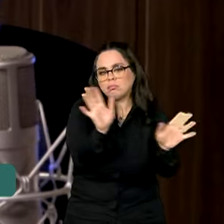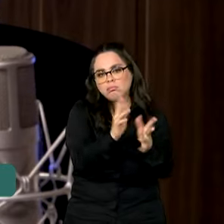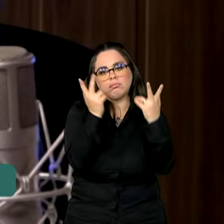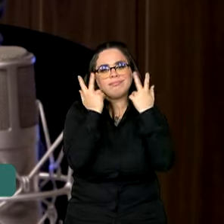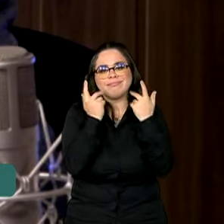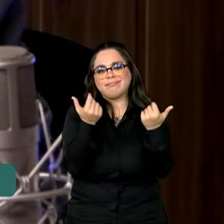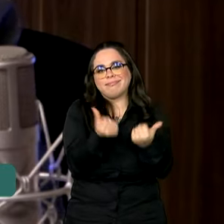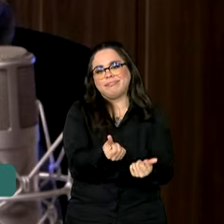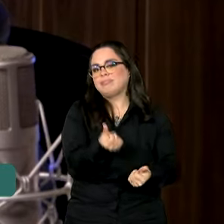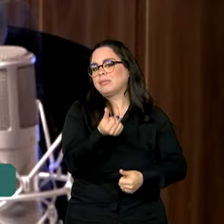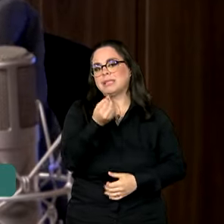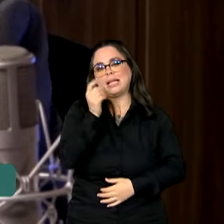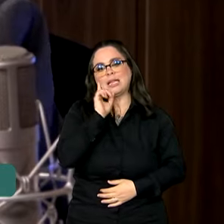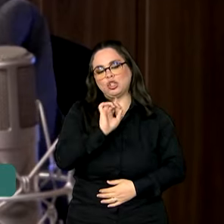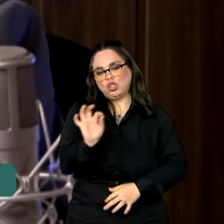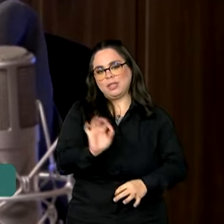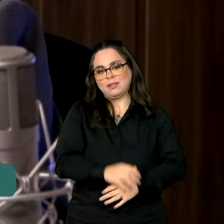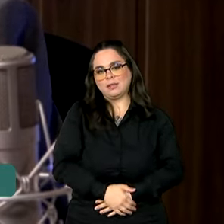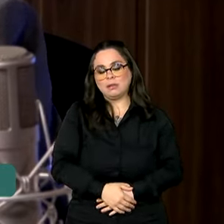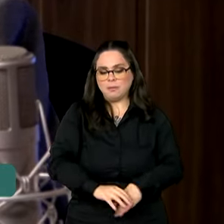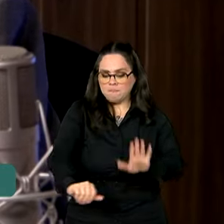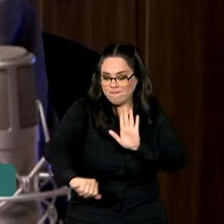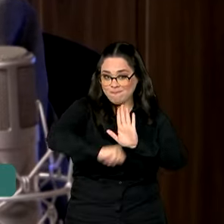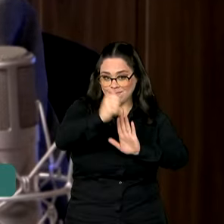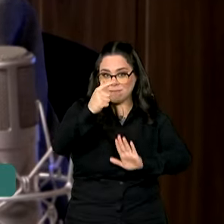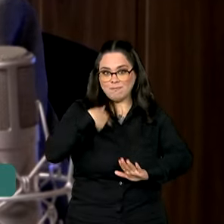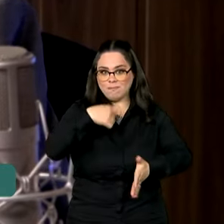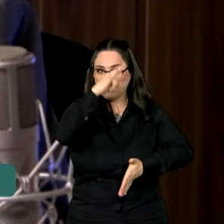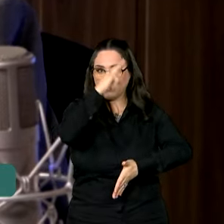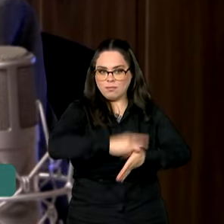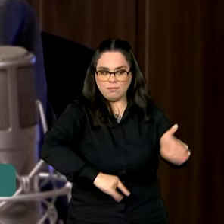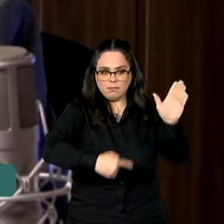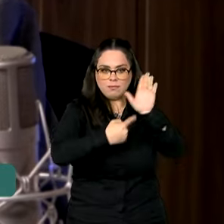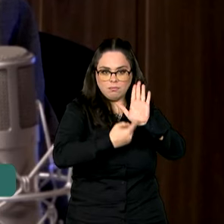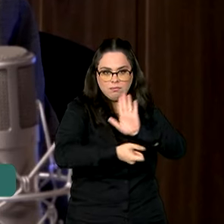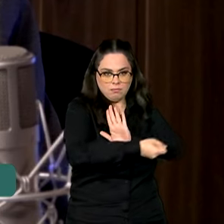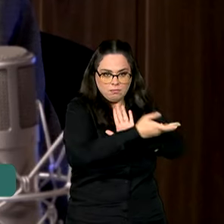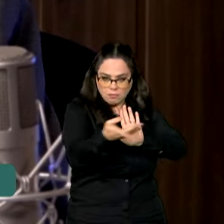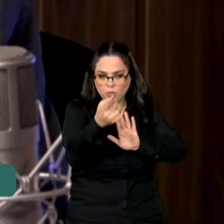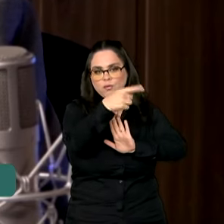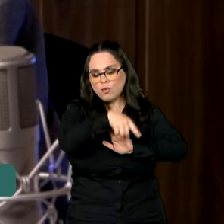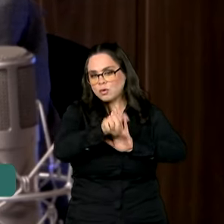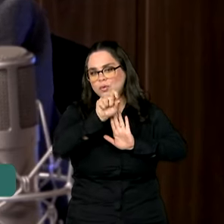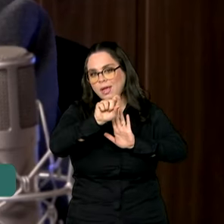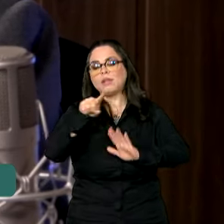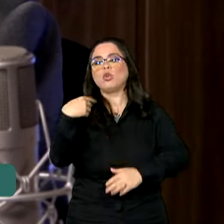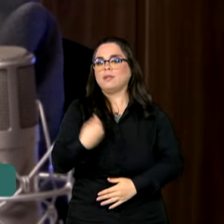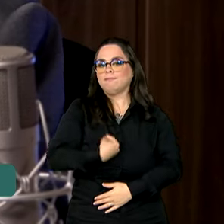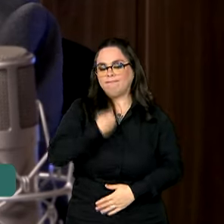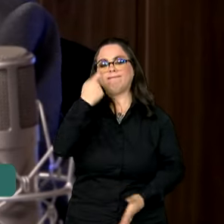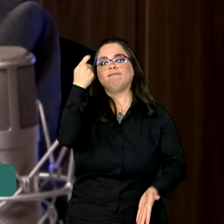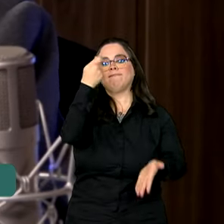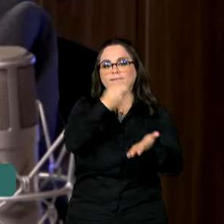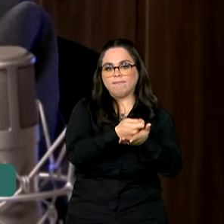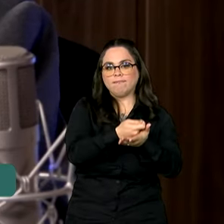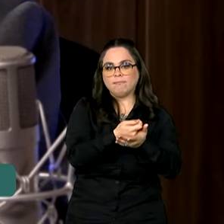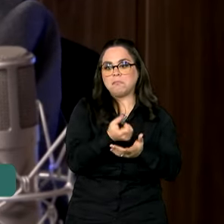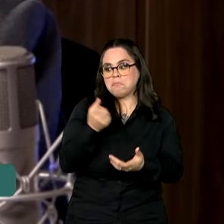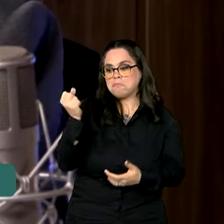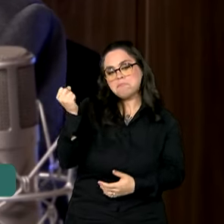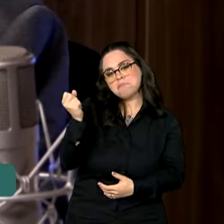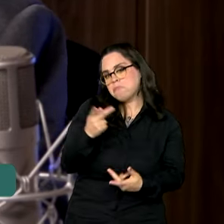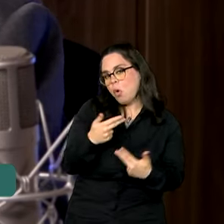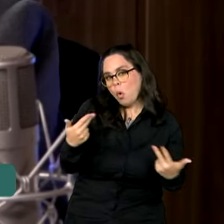60 a 90 dias. Pela primeira vez, eu estou com um documento aqui para depois distribuir, nós estamos pagando benefícios